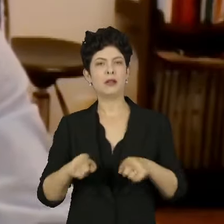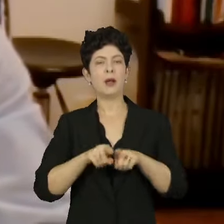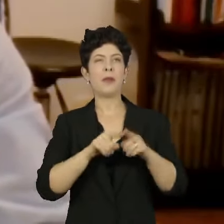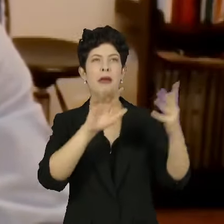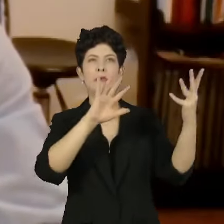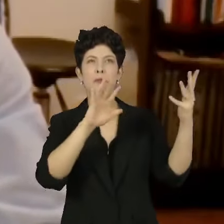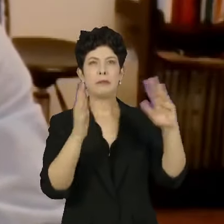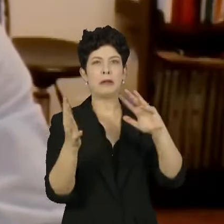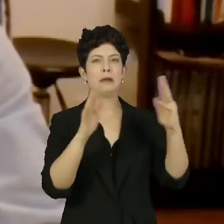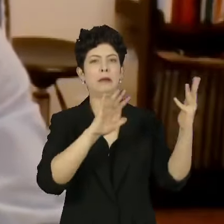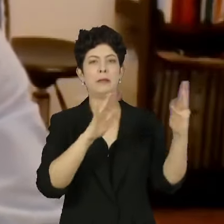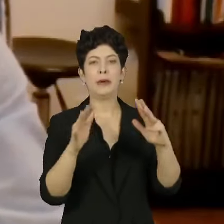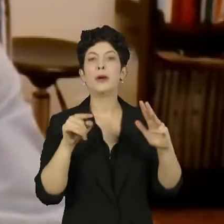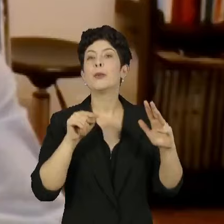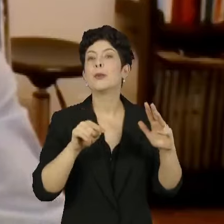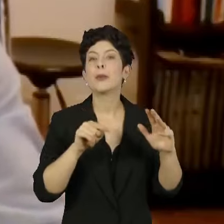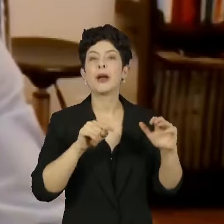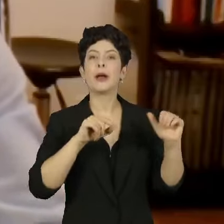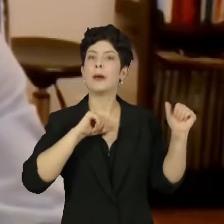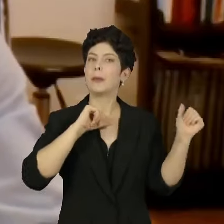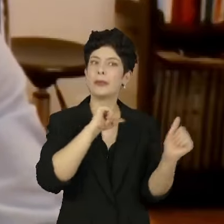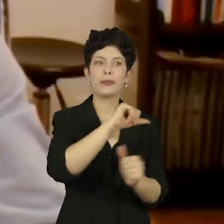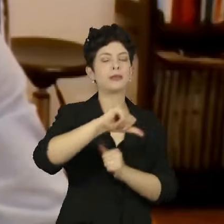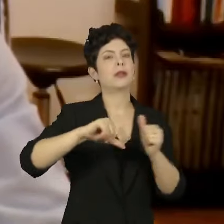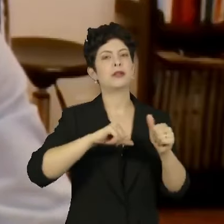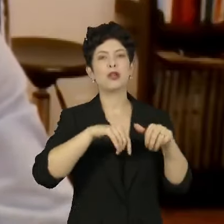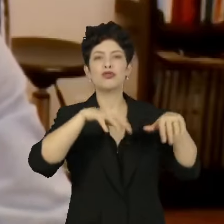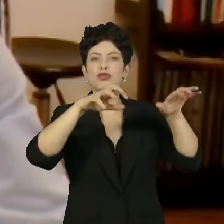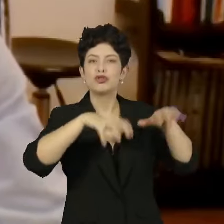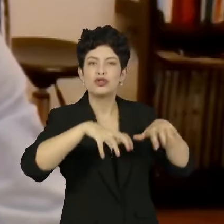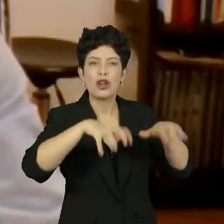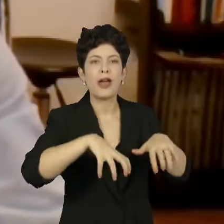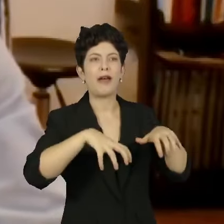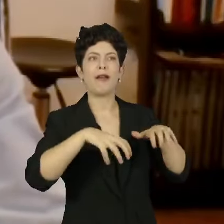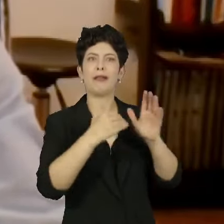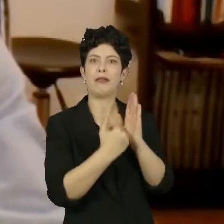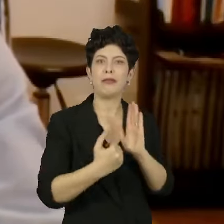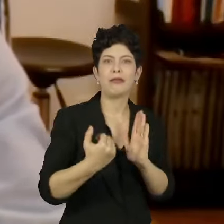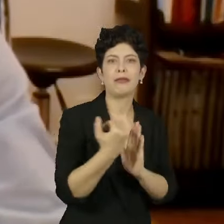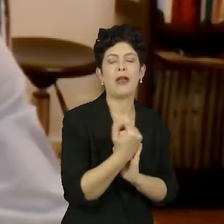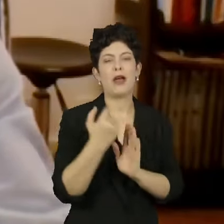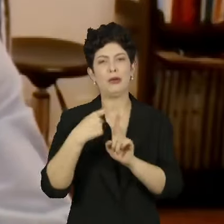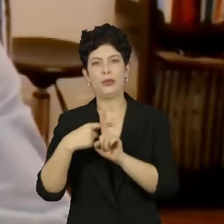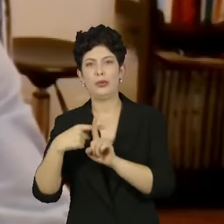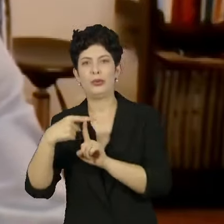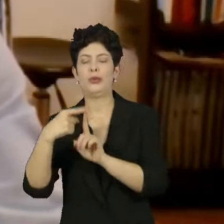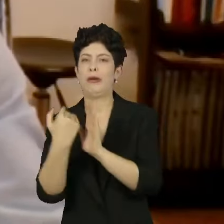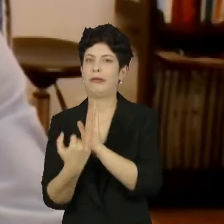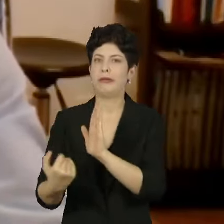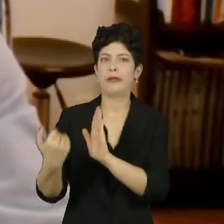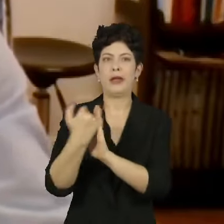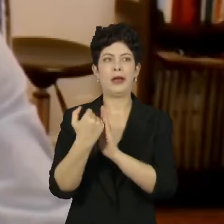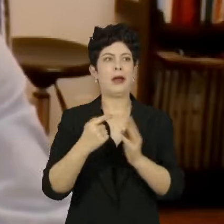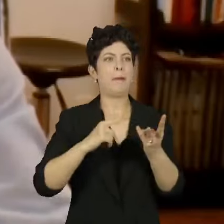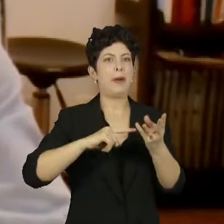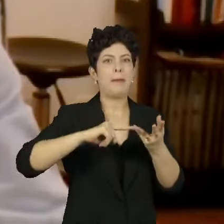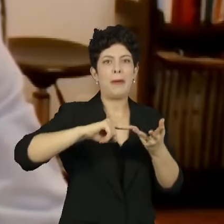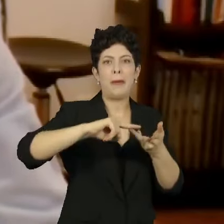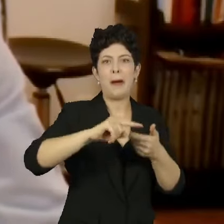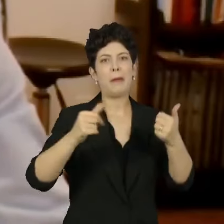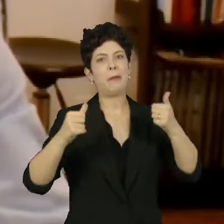climática, trazendo mudanças no padrão de chuvas e também aumento das temperaturas. Tudo isso vai